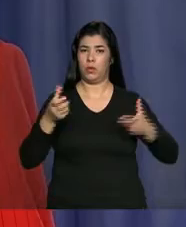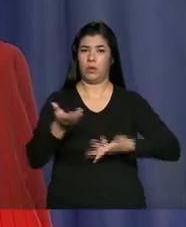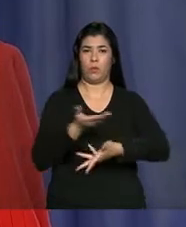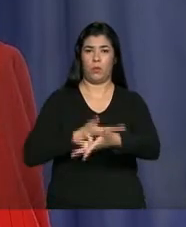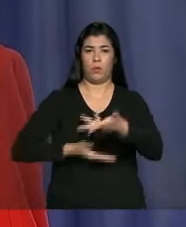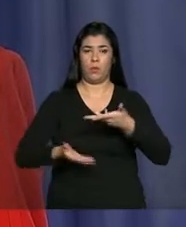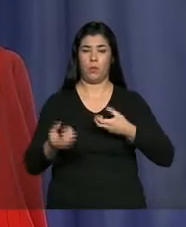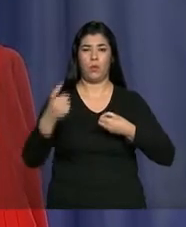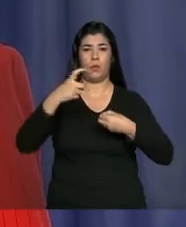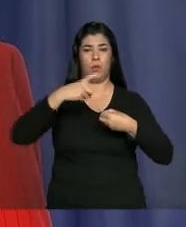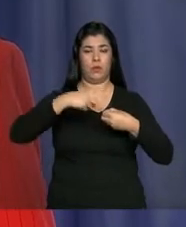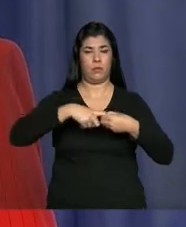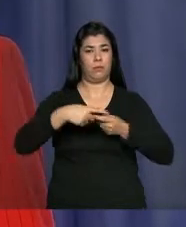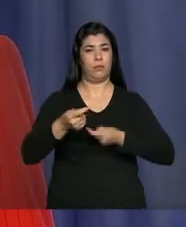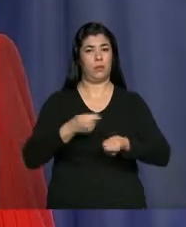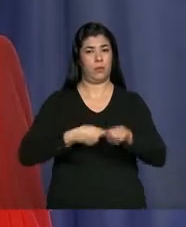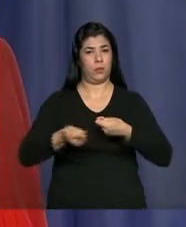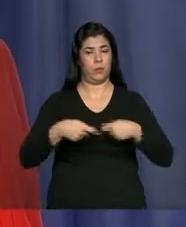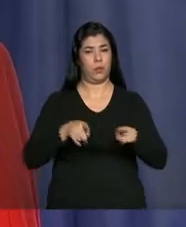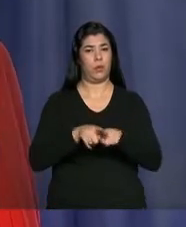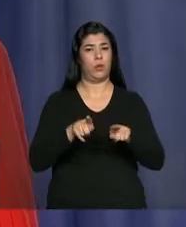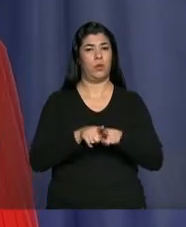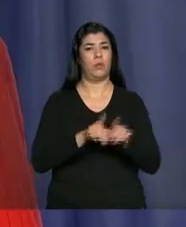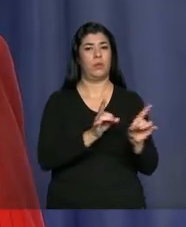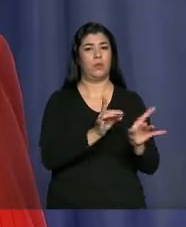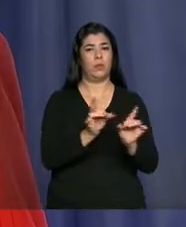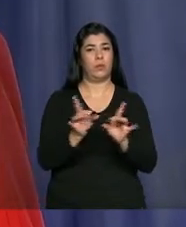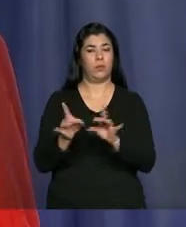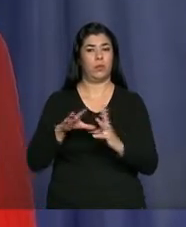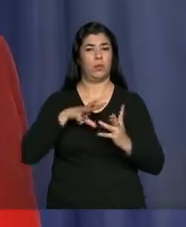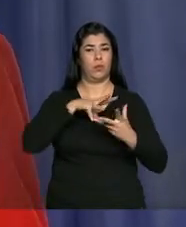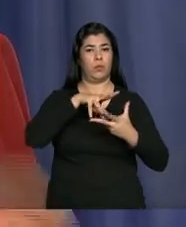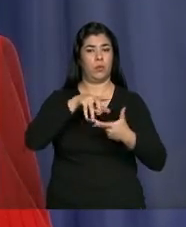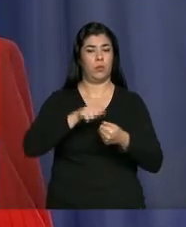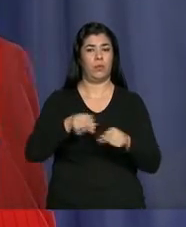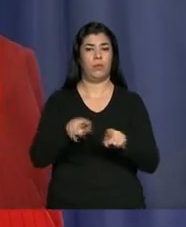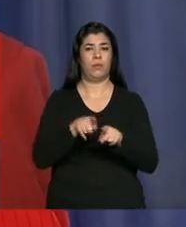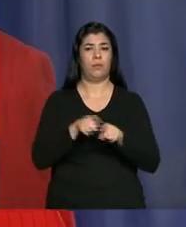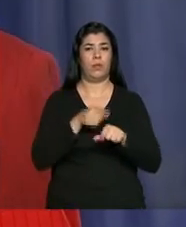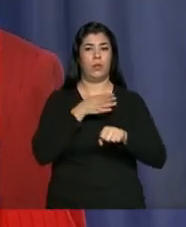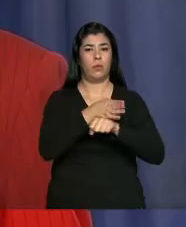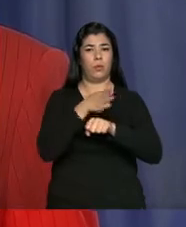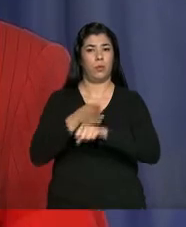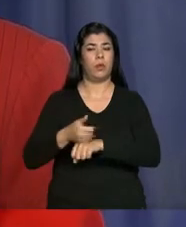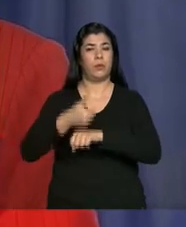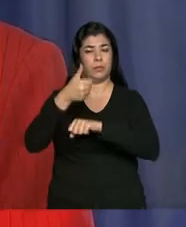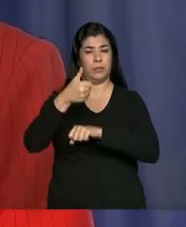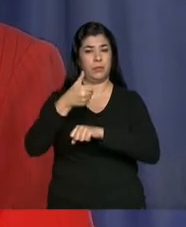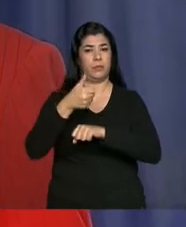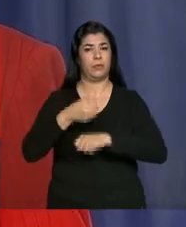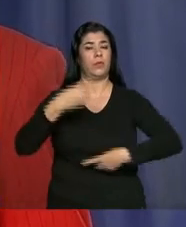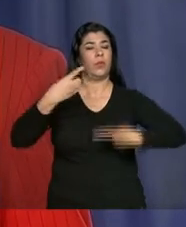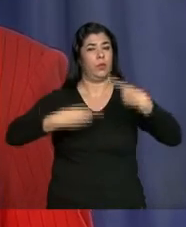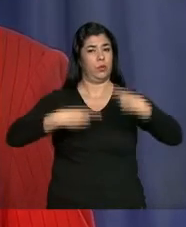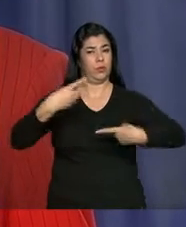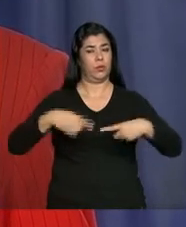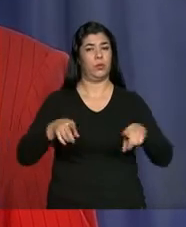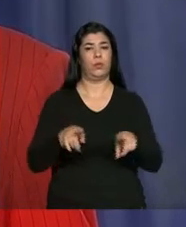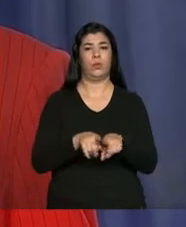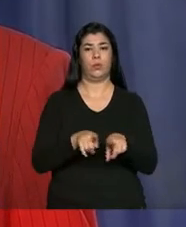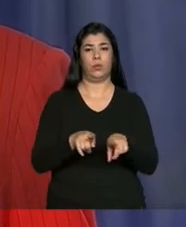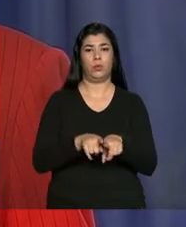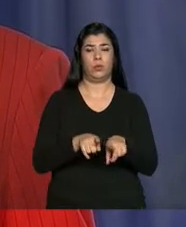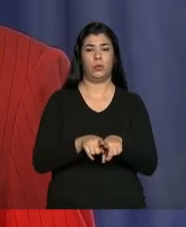cooperação econômica, o comércio internacional e ampliar os investimentos. Discutimos sobre